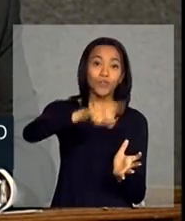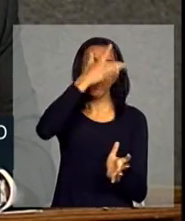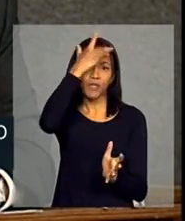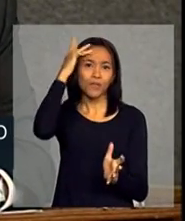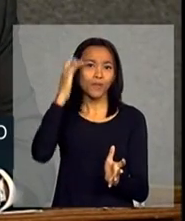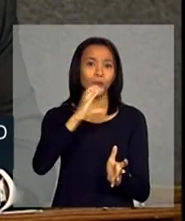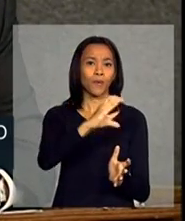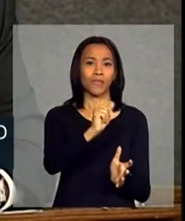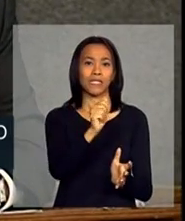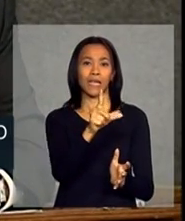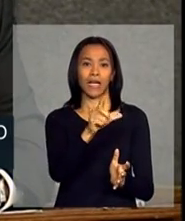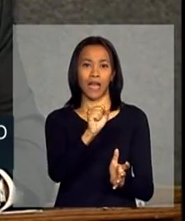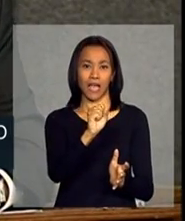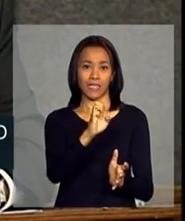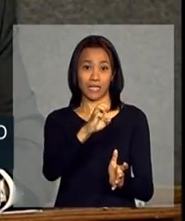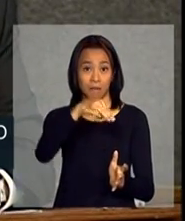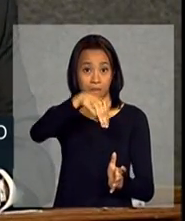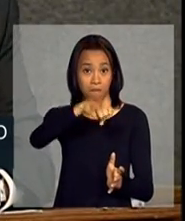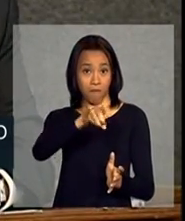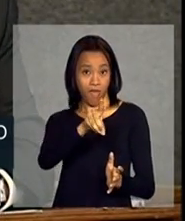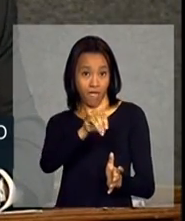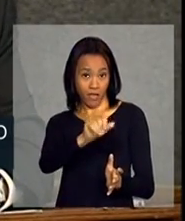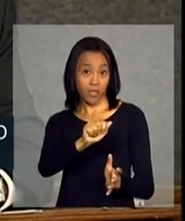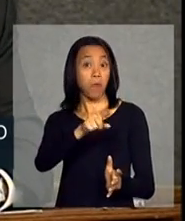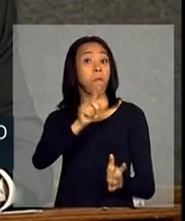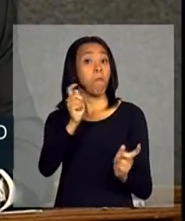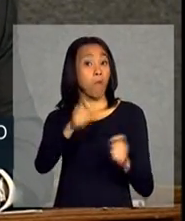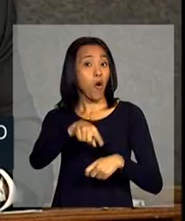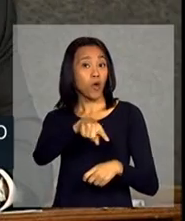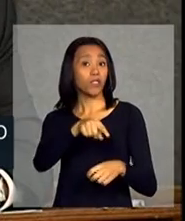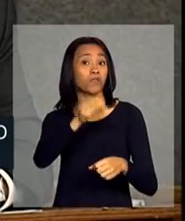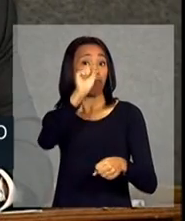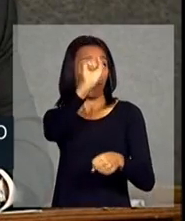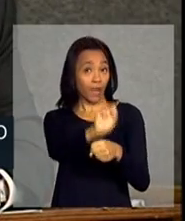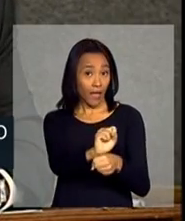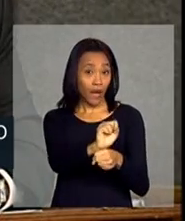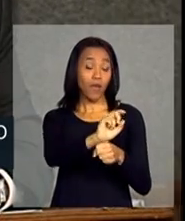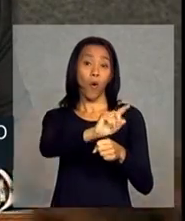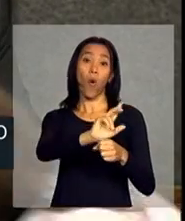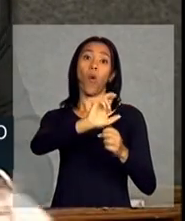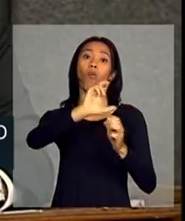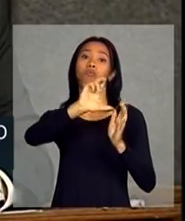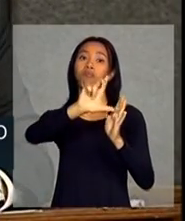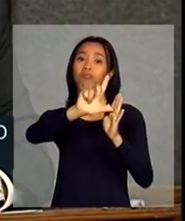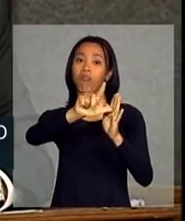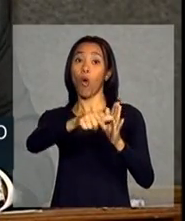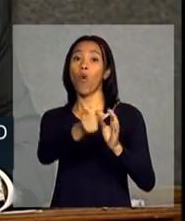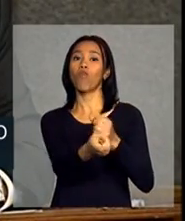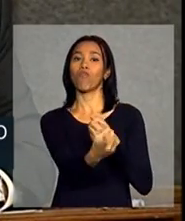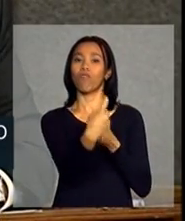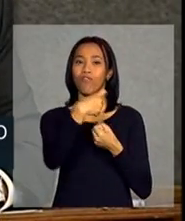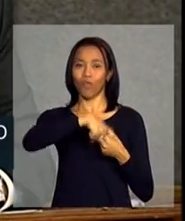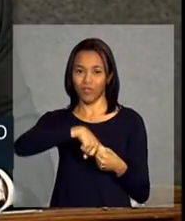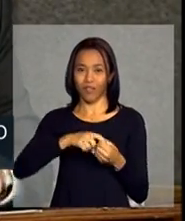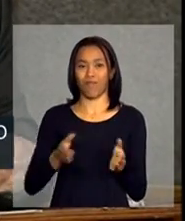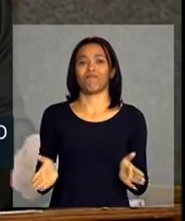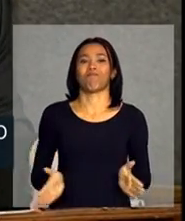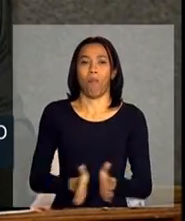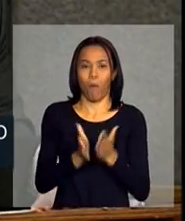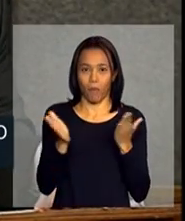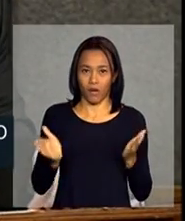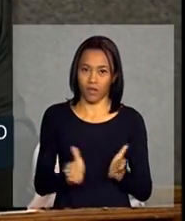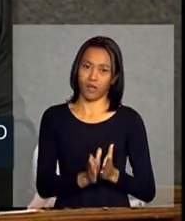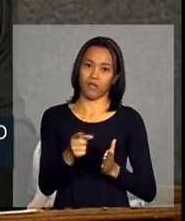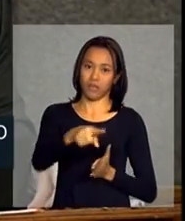afortunadamente, mas pode também ficar estancada e até cair, até voltar à situação da pobreza. Então,